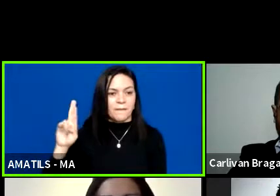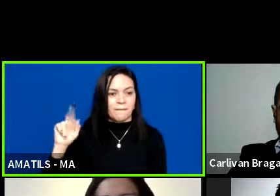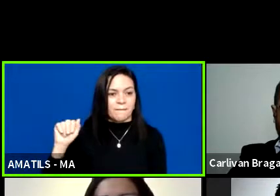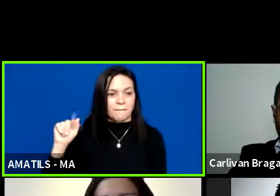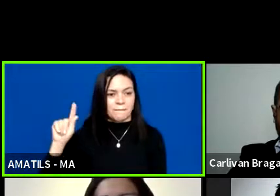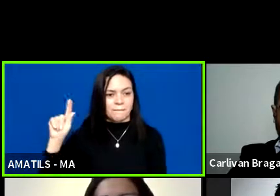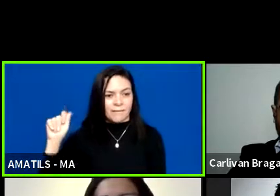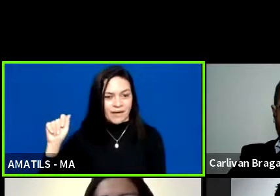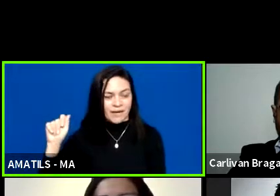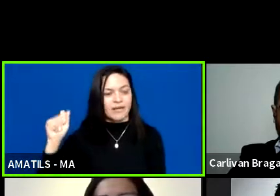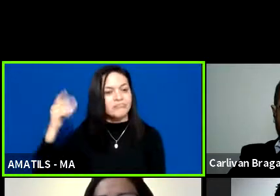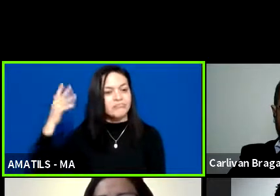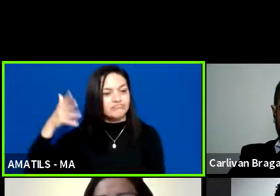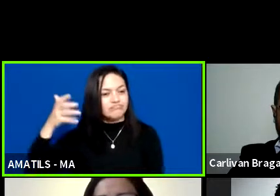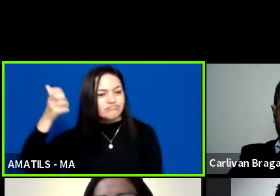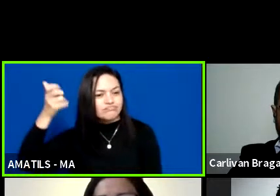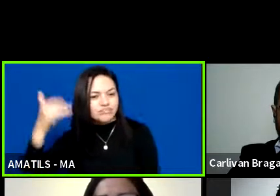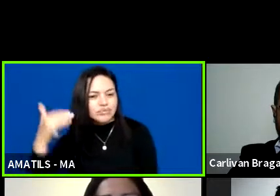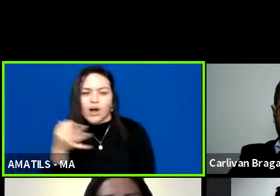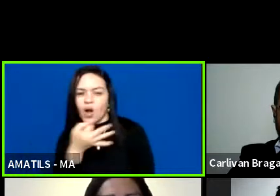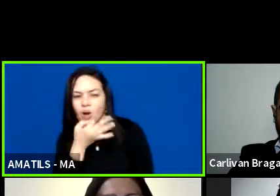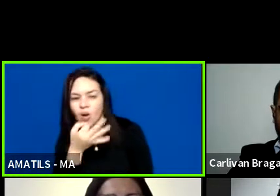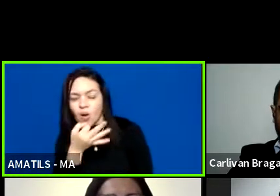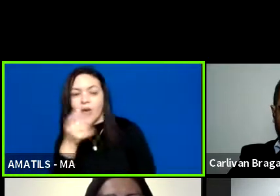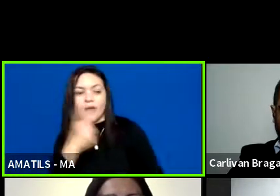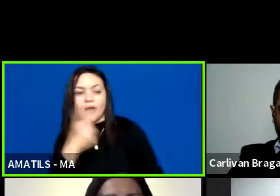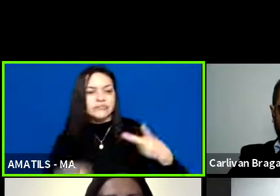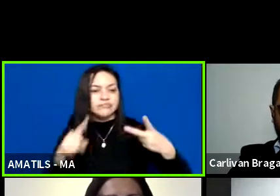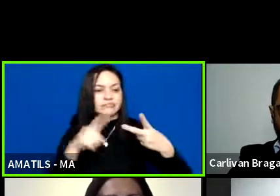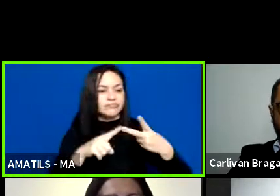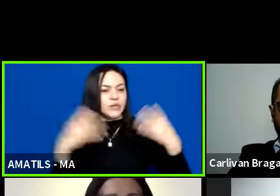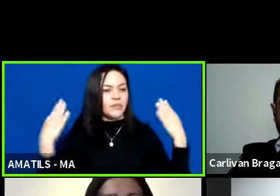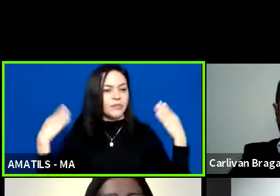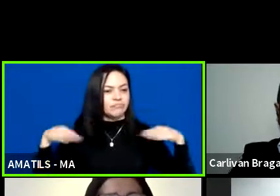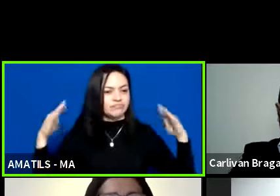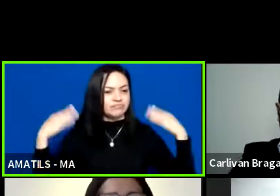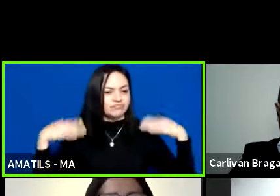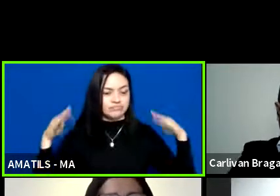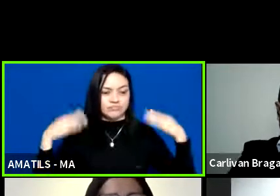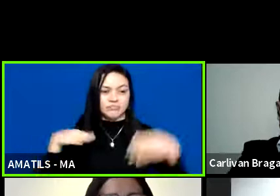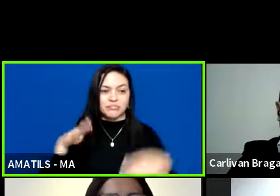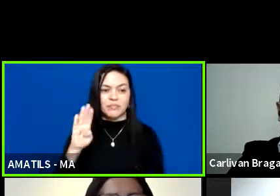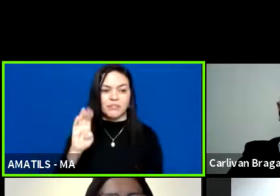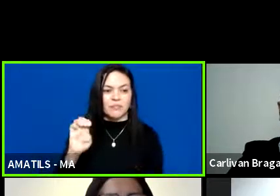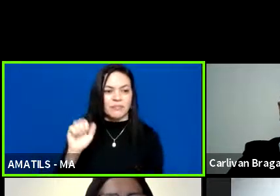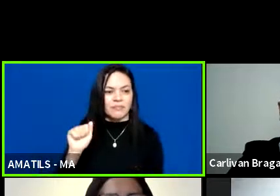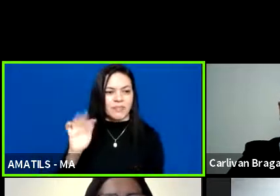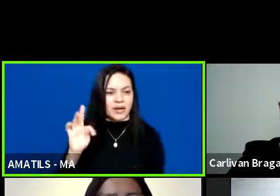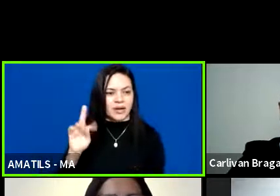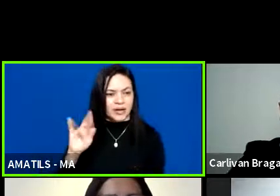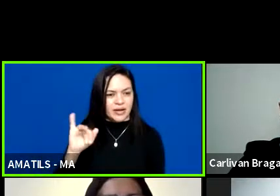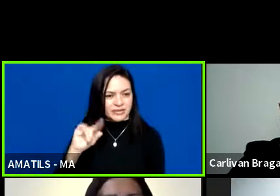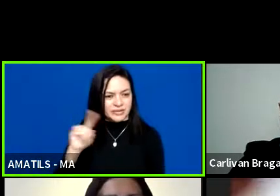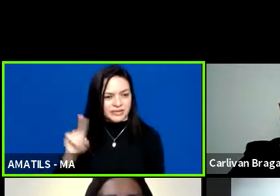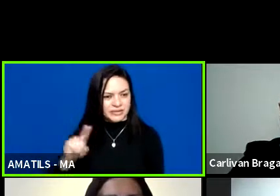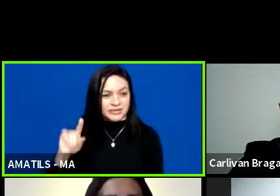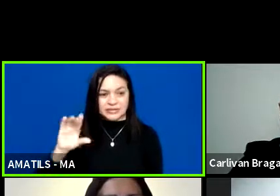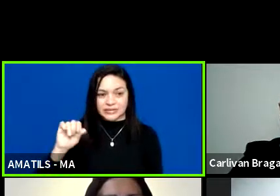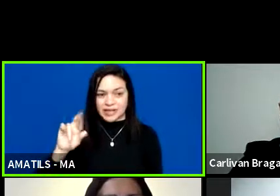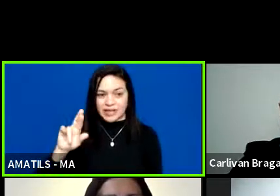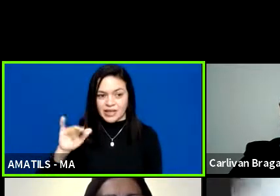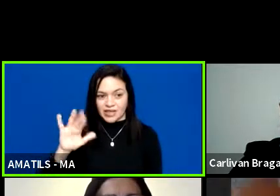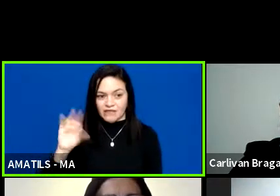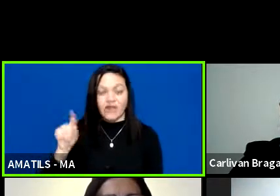da Secretaria de Pessoa com Deficiência, a Beatriz Carvalho, que é presidente do Conselho Estadual, que está presidente do Conselho